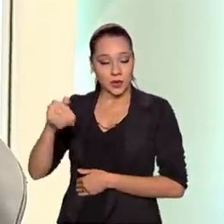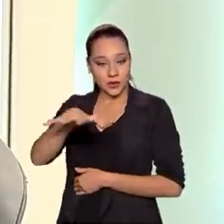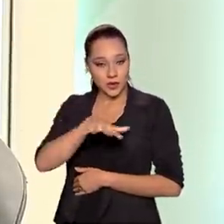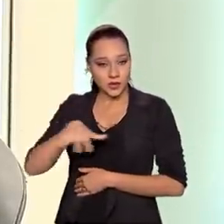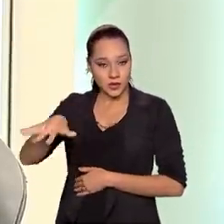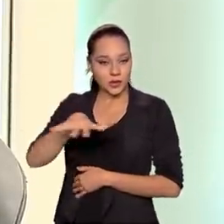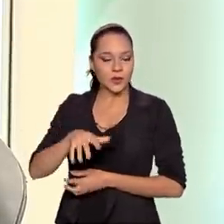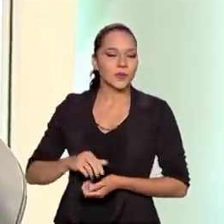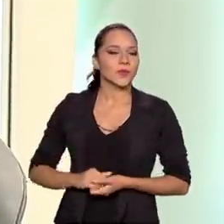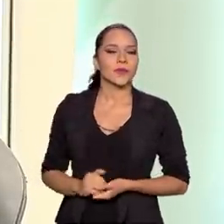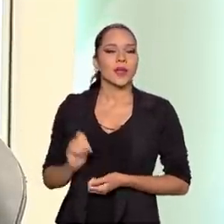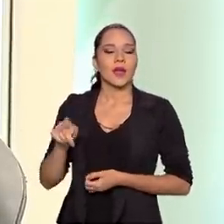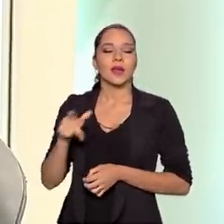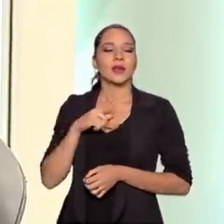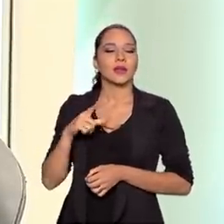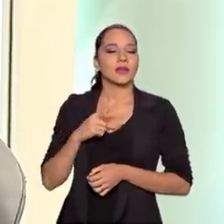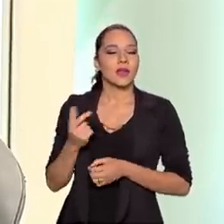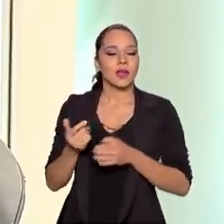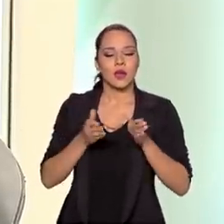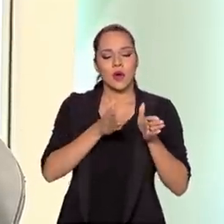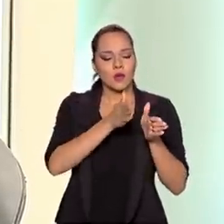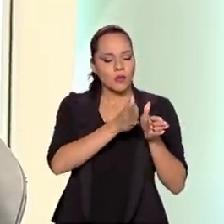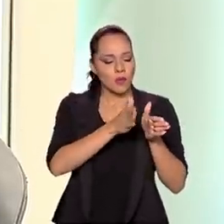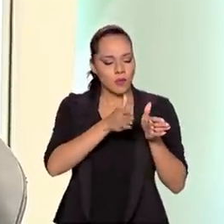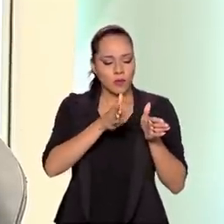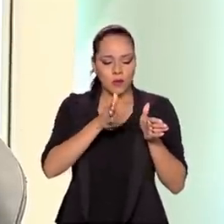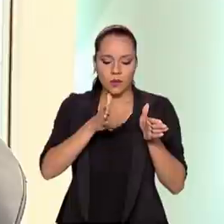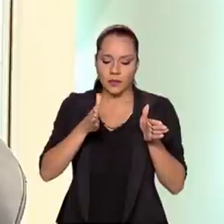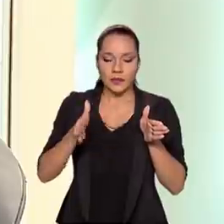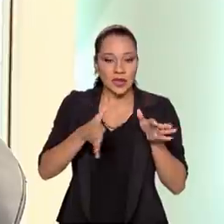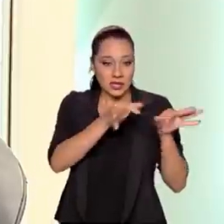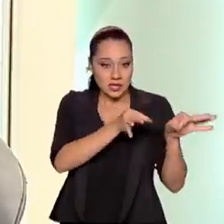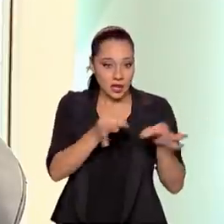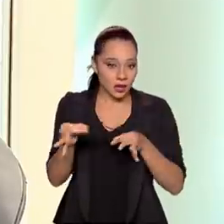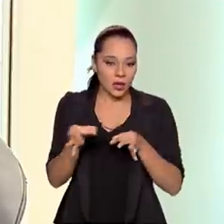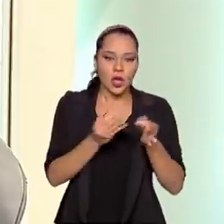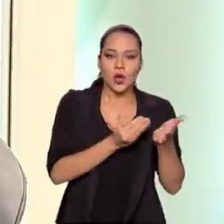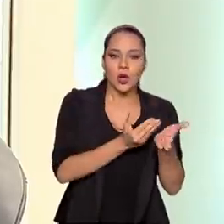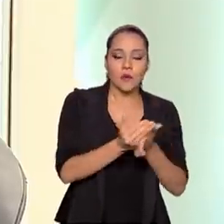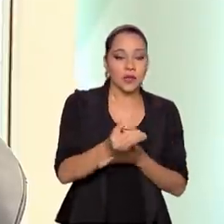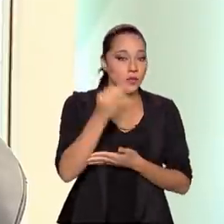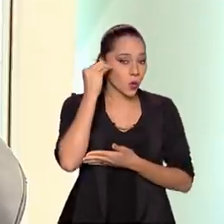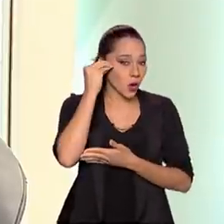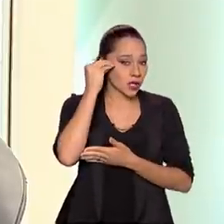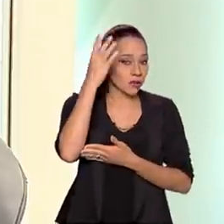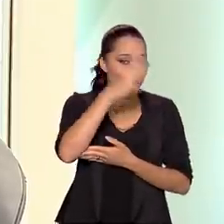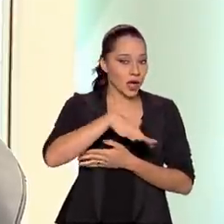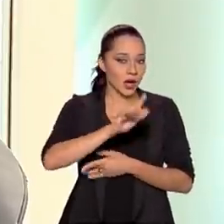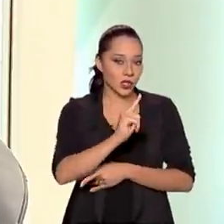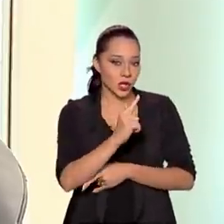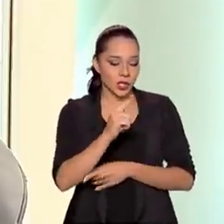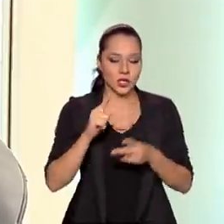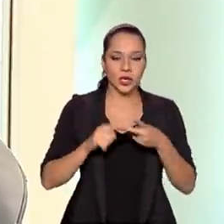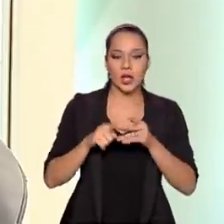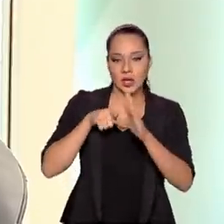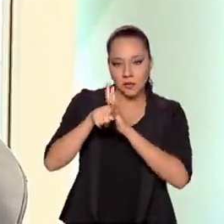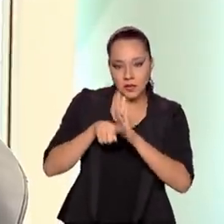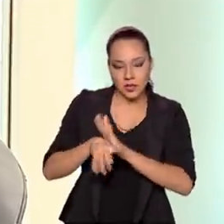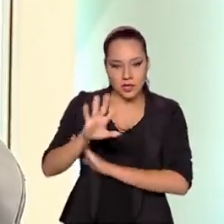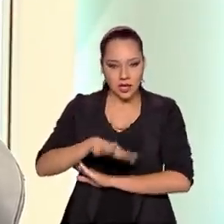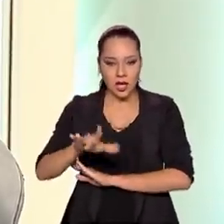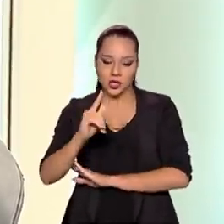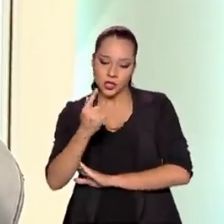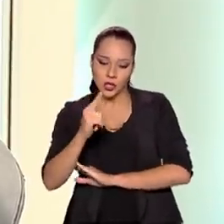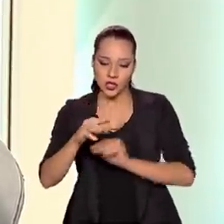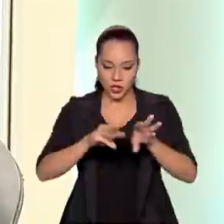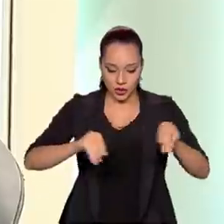é que ele tem uma cadeia muito bem definida, que começa no conhecimento geológico, na pesquisa geológica